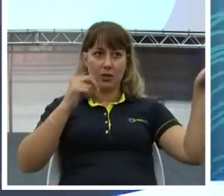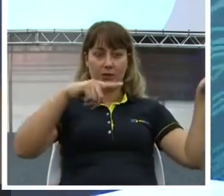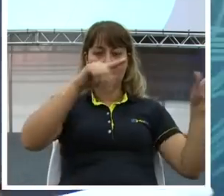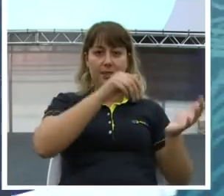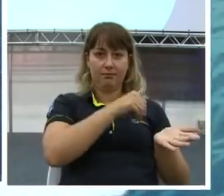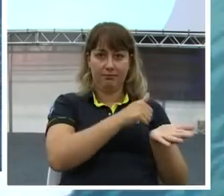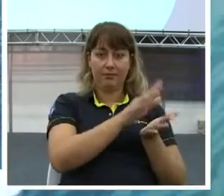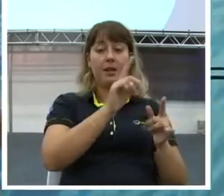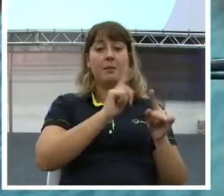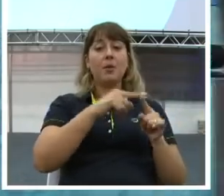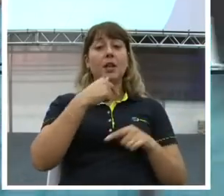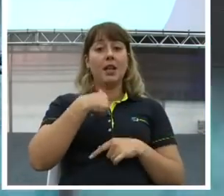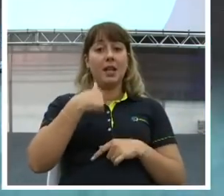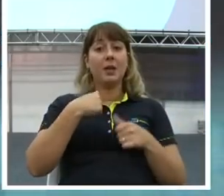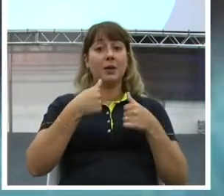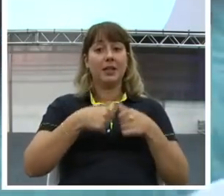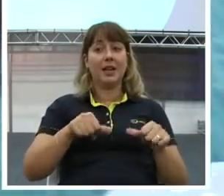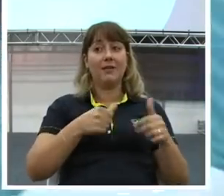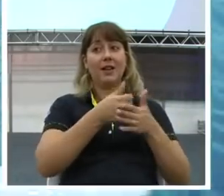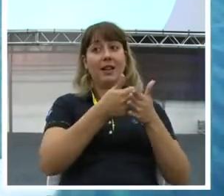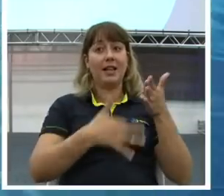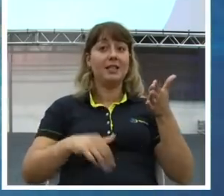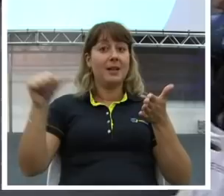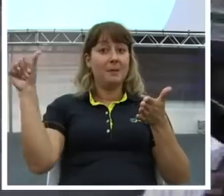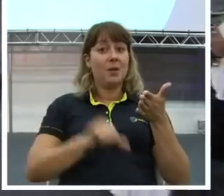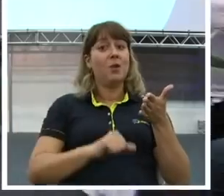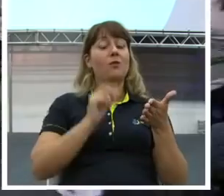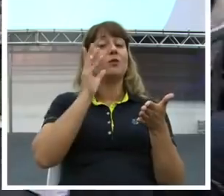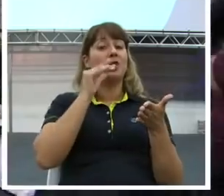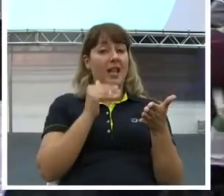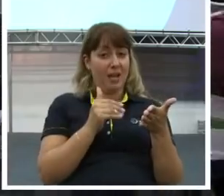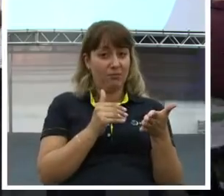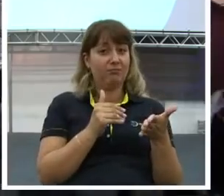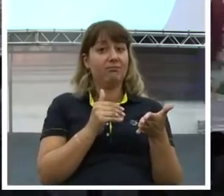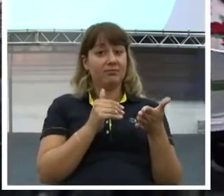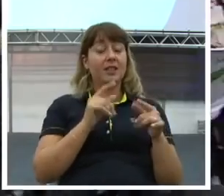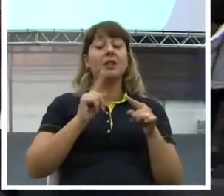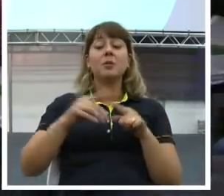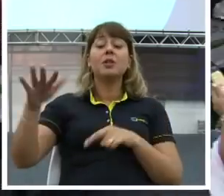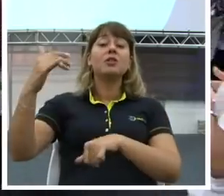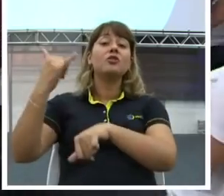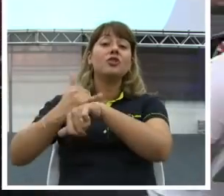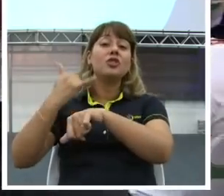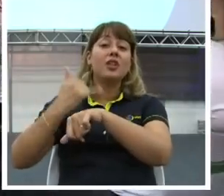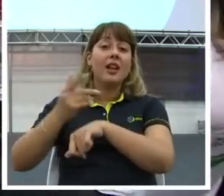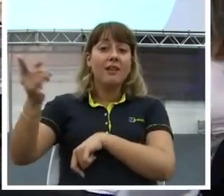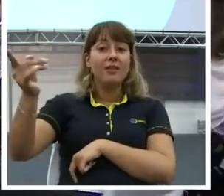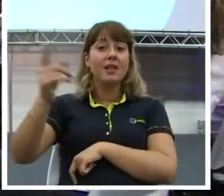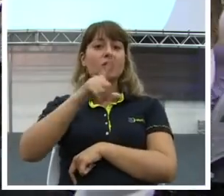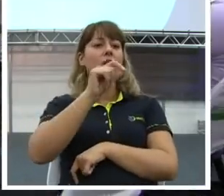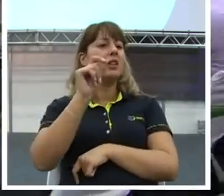lista dos piores. Porque o teu patrão faz exatamente o que você iria fazer agora.